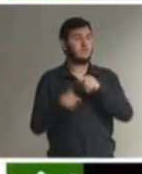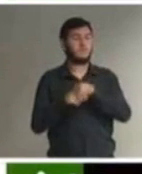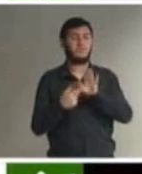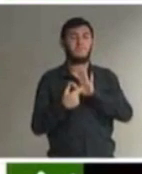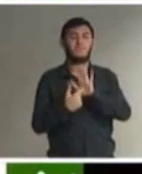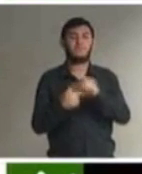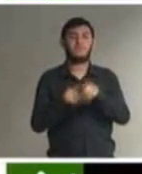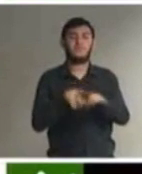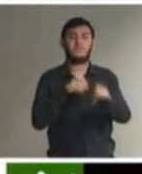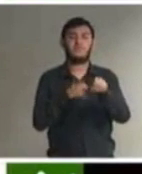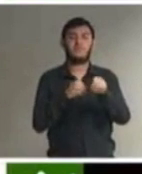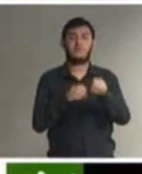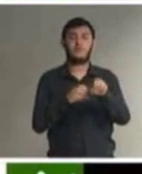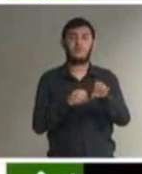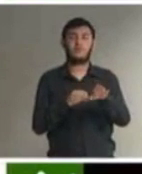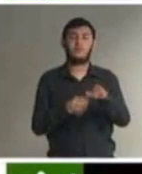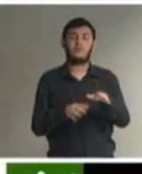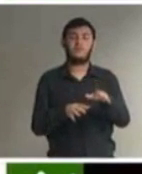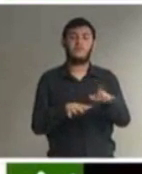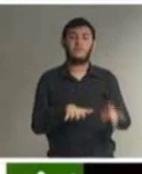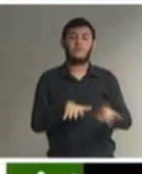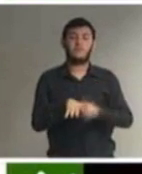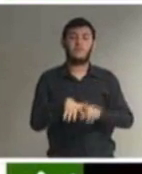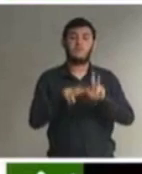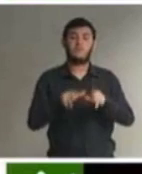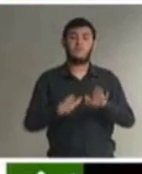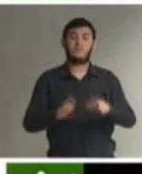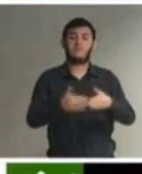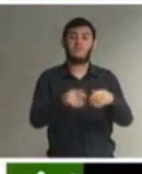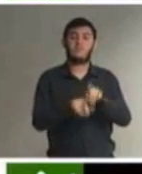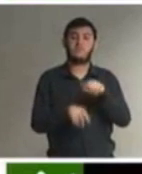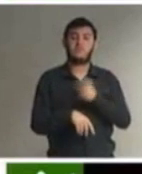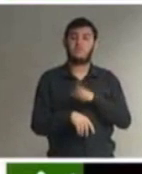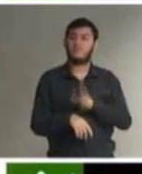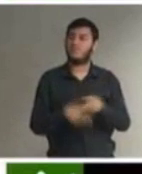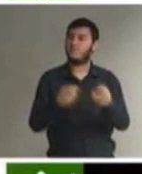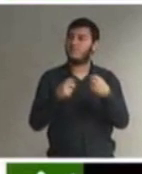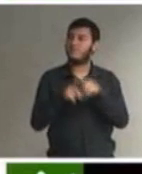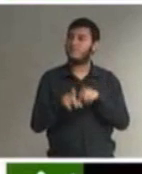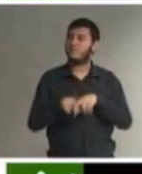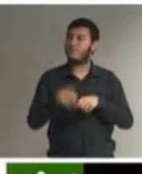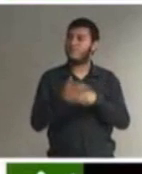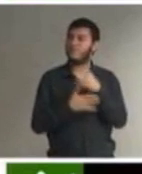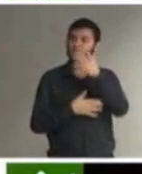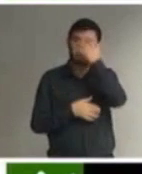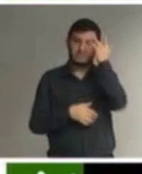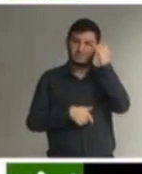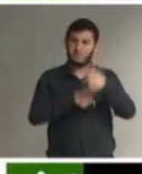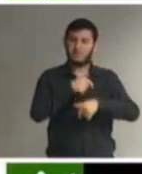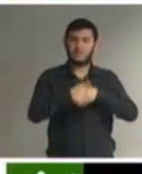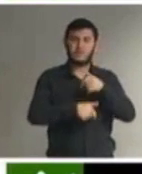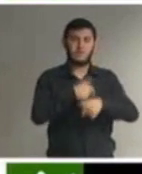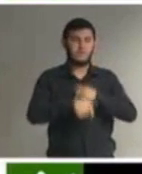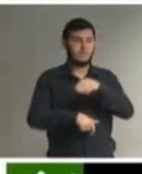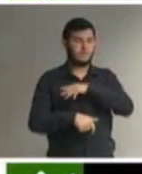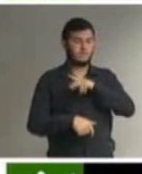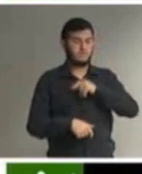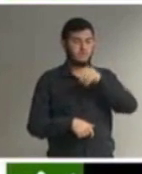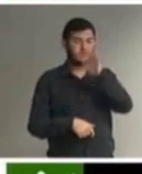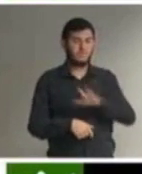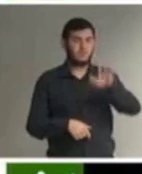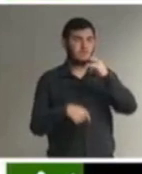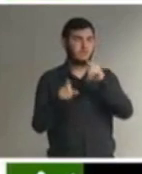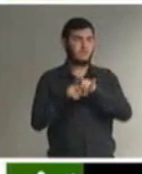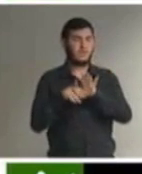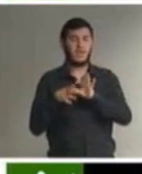inclusiva como foco e nós podemos ver nessas duas fotos vários integrantes do ministério público brasileiro de mãos dadas